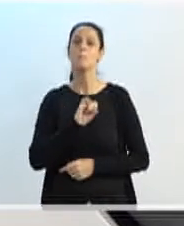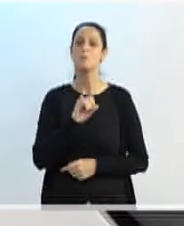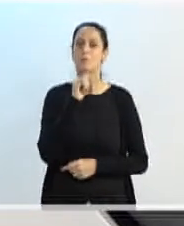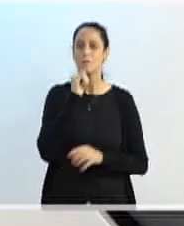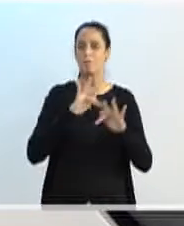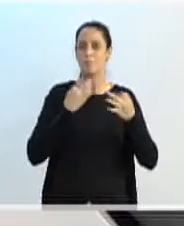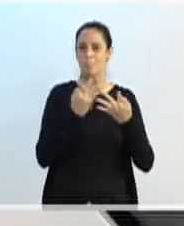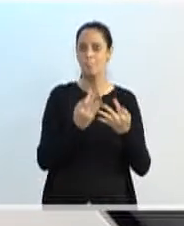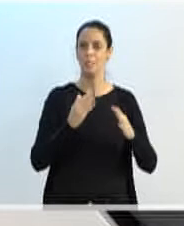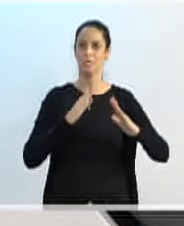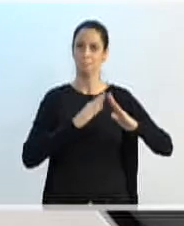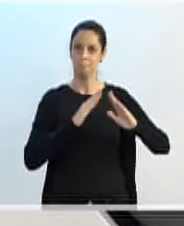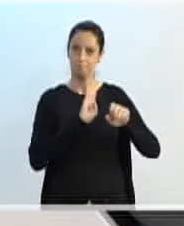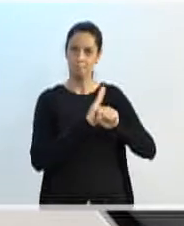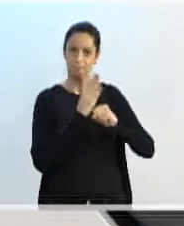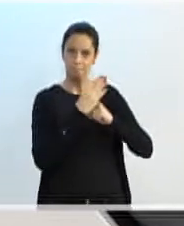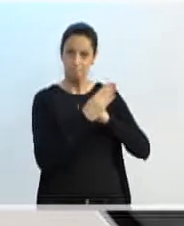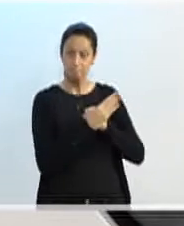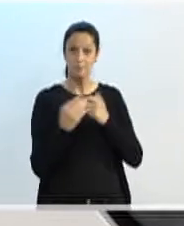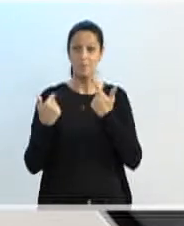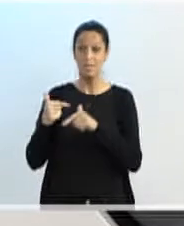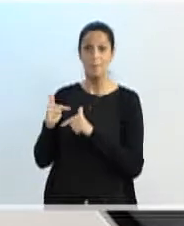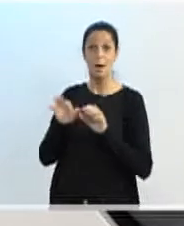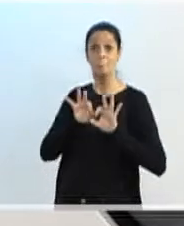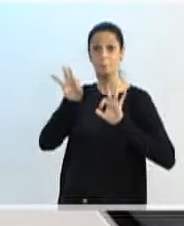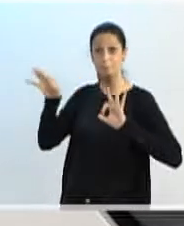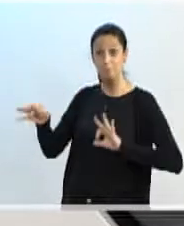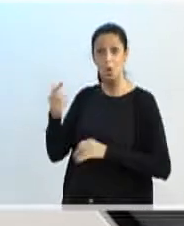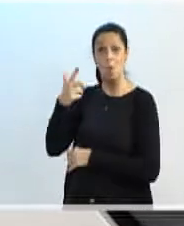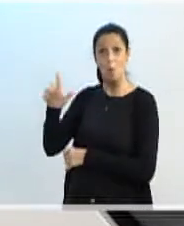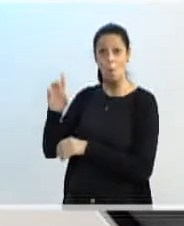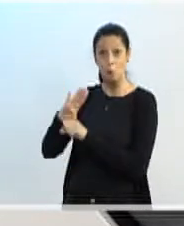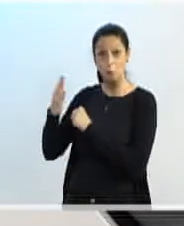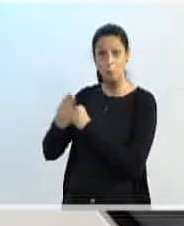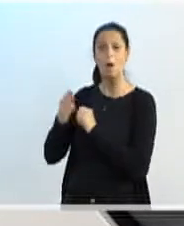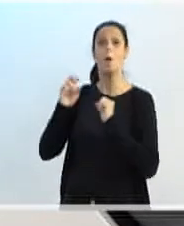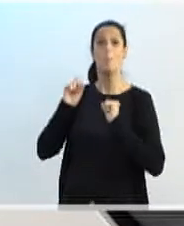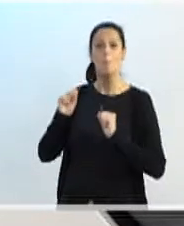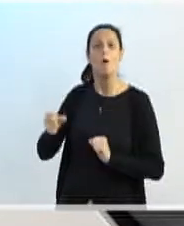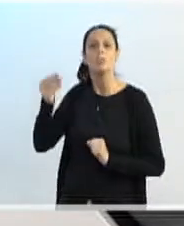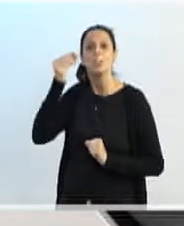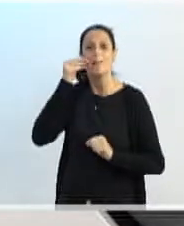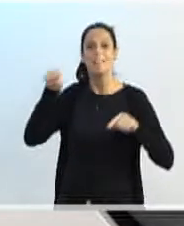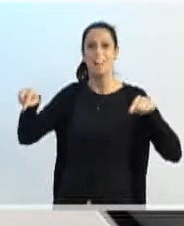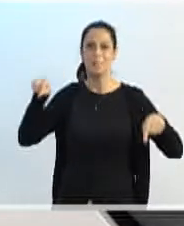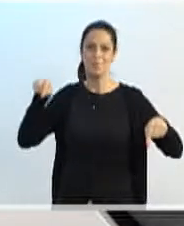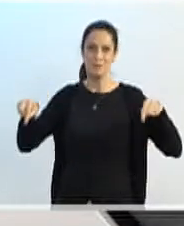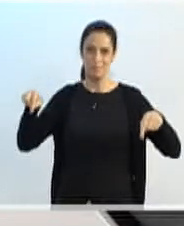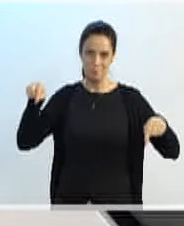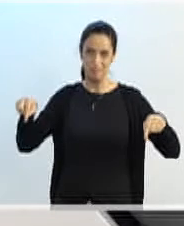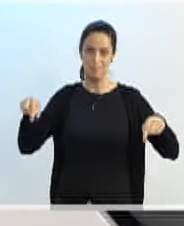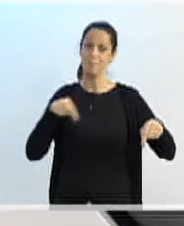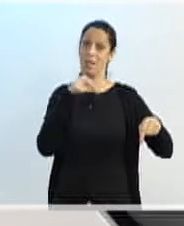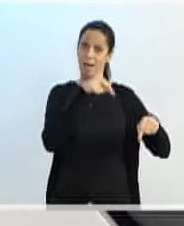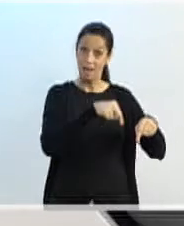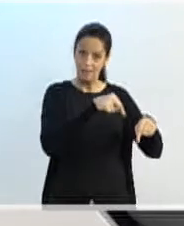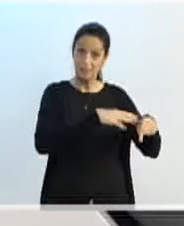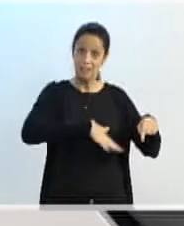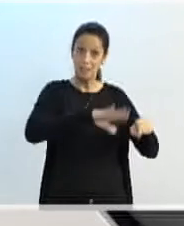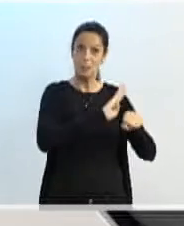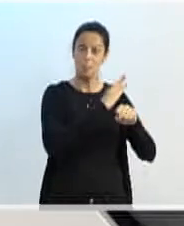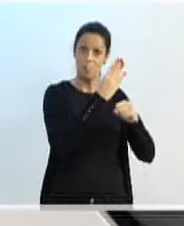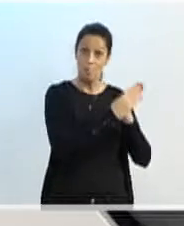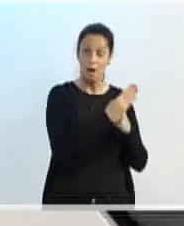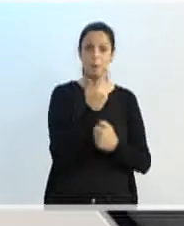em um bairro e trabalha em outro, ela pode optar também por intencionar em duas unidades de uma região e duas da